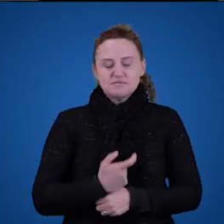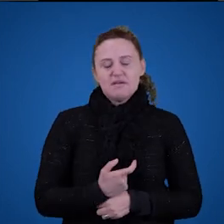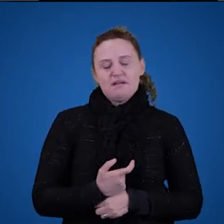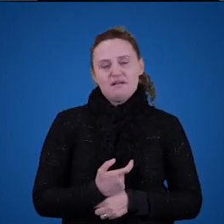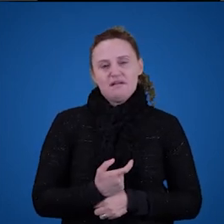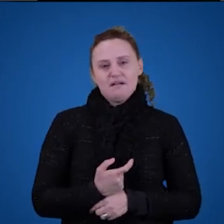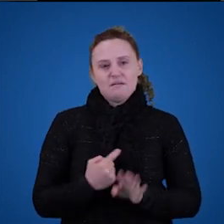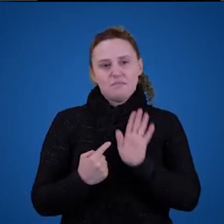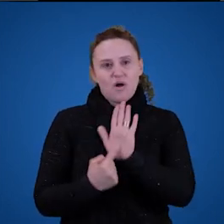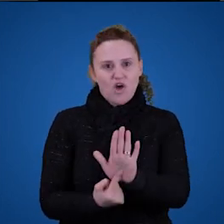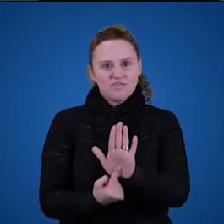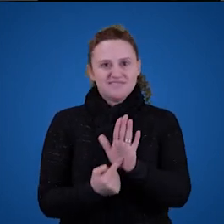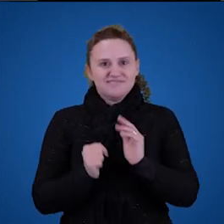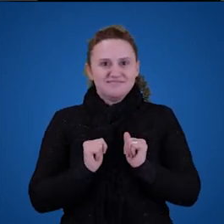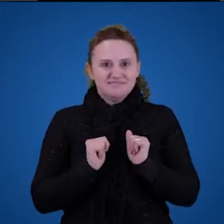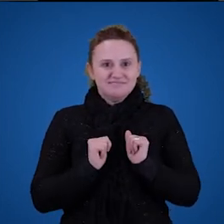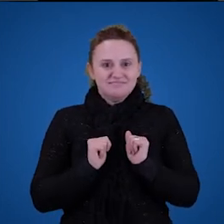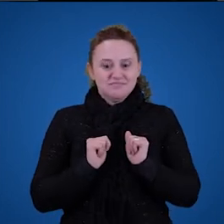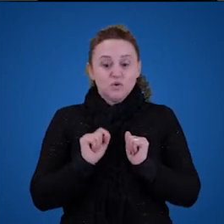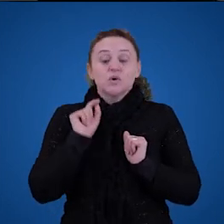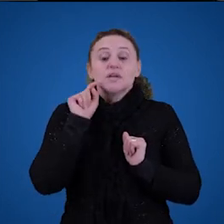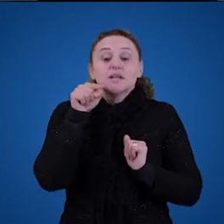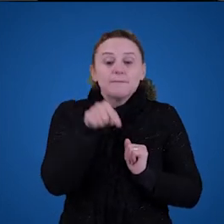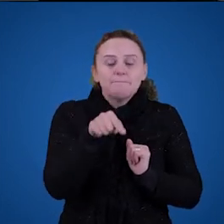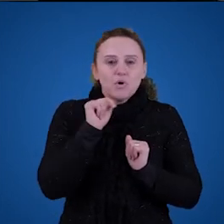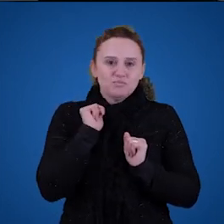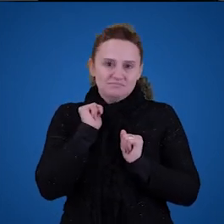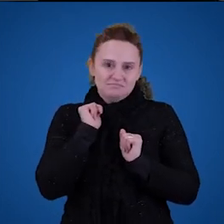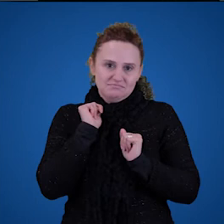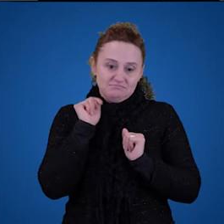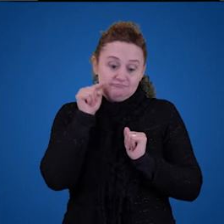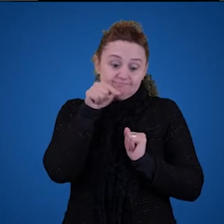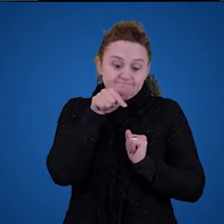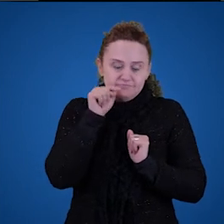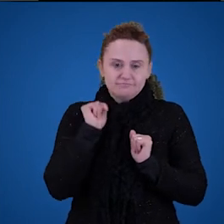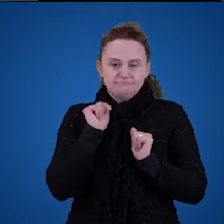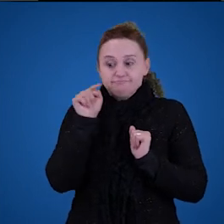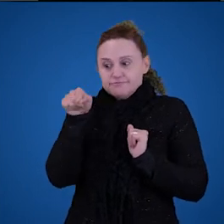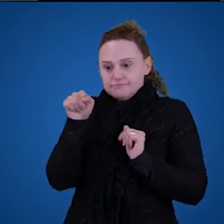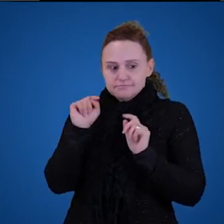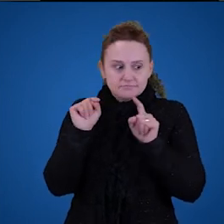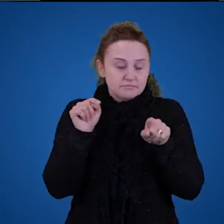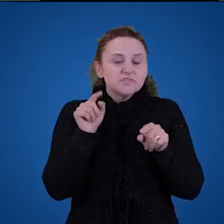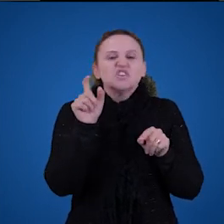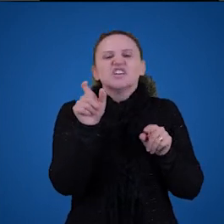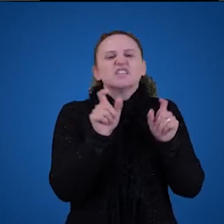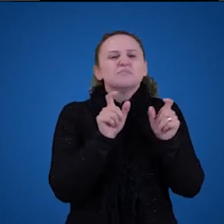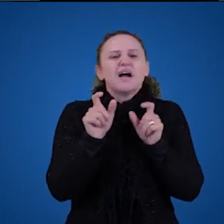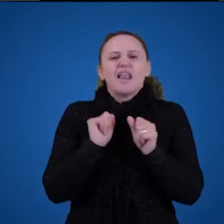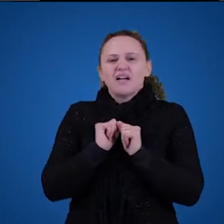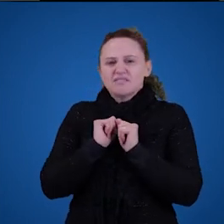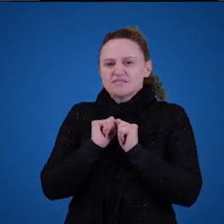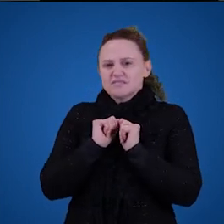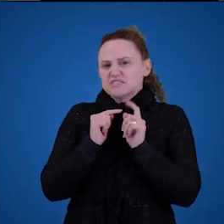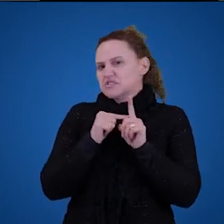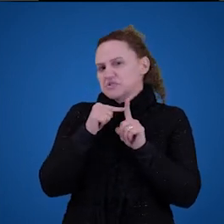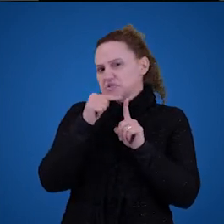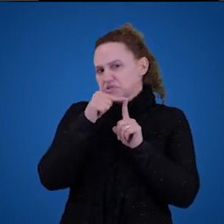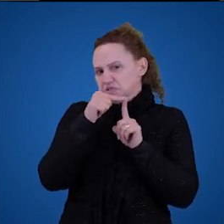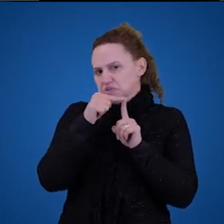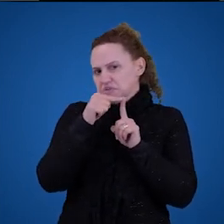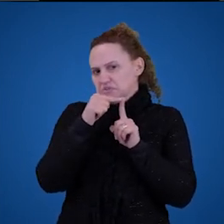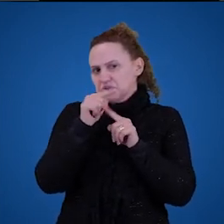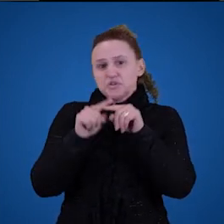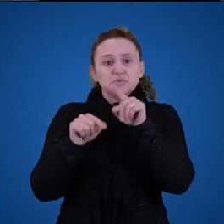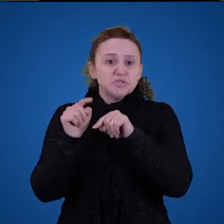aponta, ou olhar aponta, né? O que que essas palavras estão apontando? Quais tipos de objetos no mundo